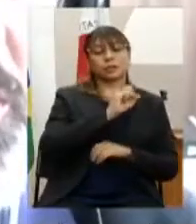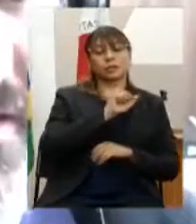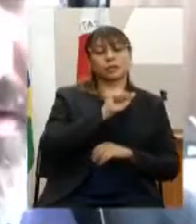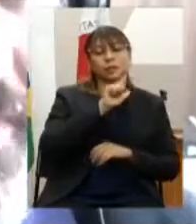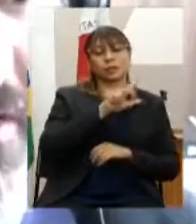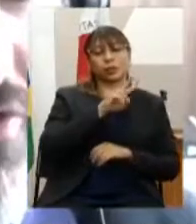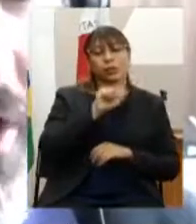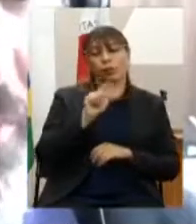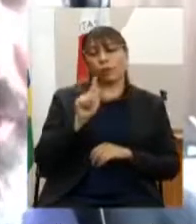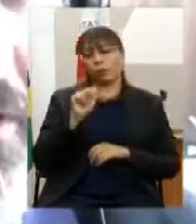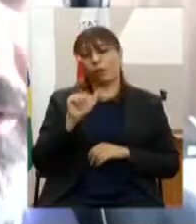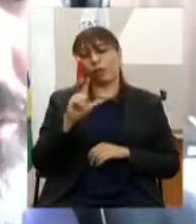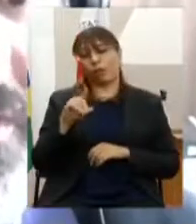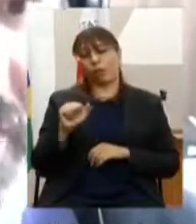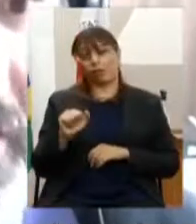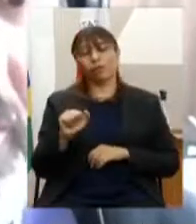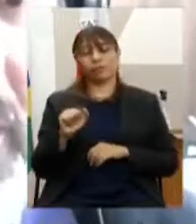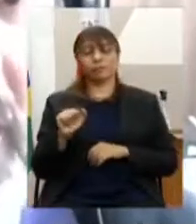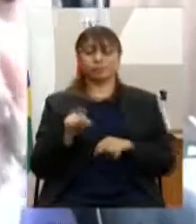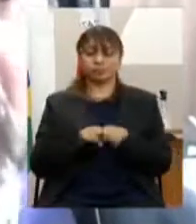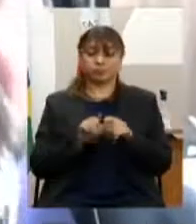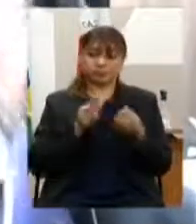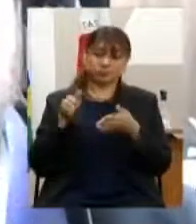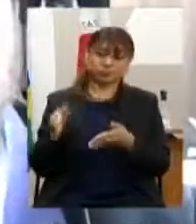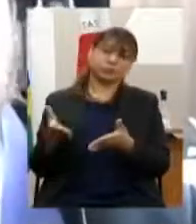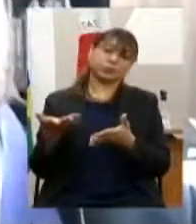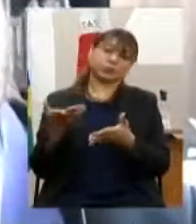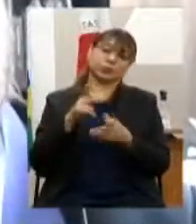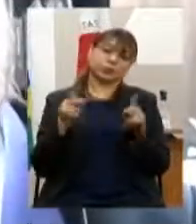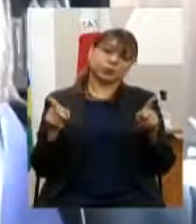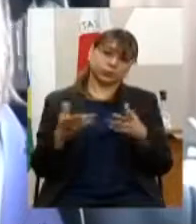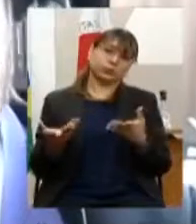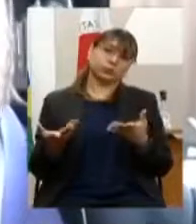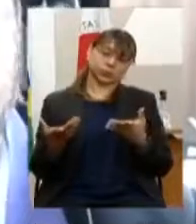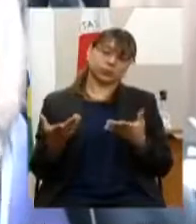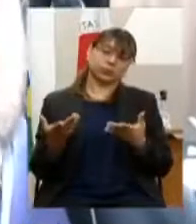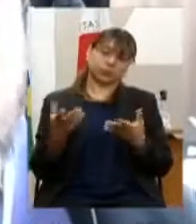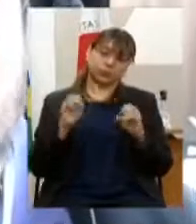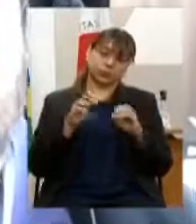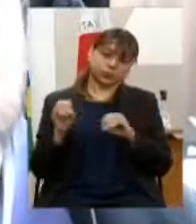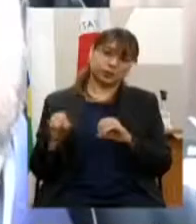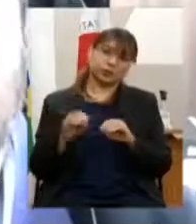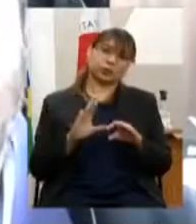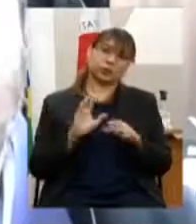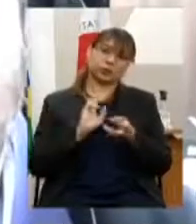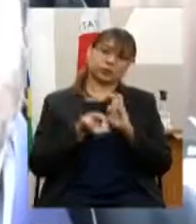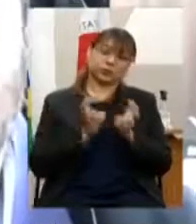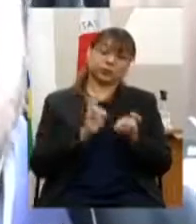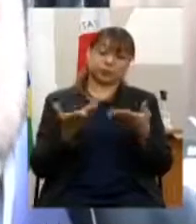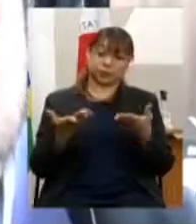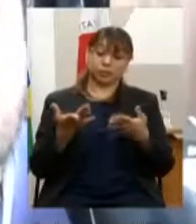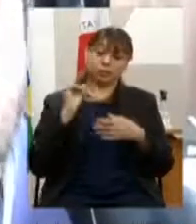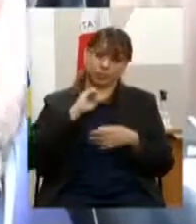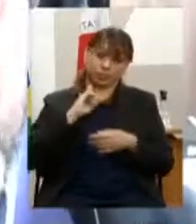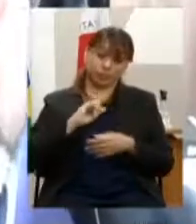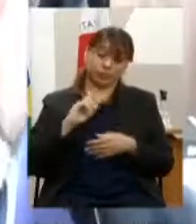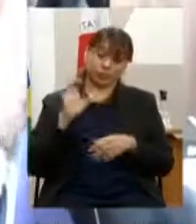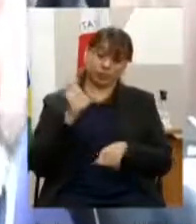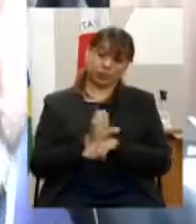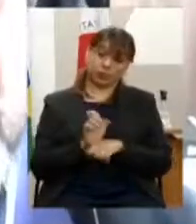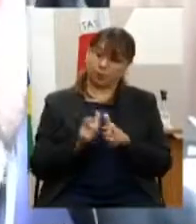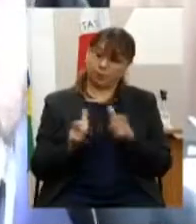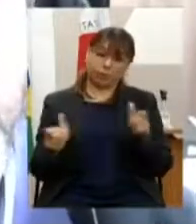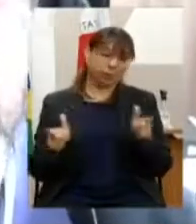mestres e mestres de capoeira dentro do estado além de hoje identificar que Minas é o estado com maior grupos eventos e